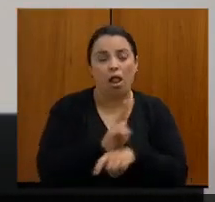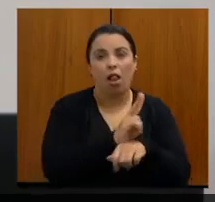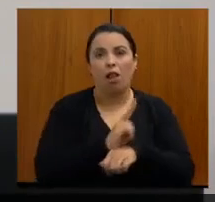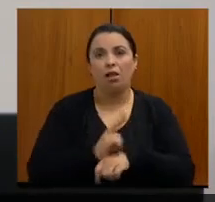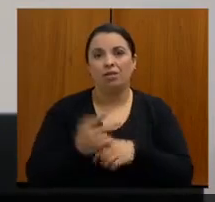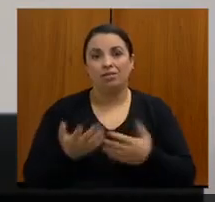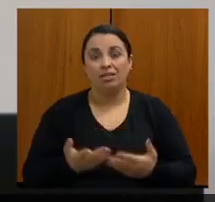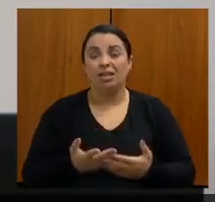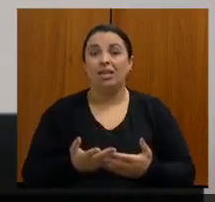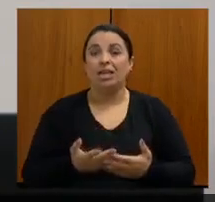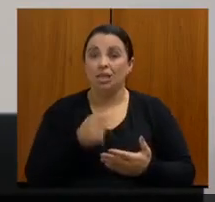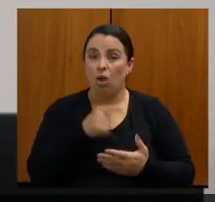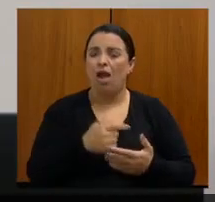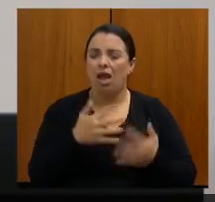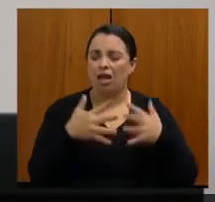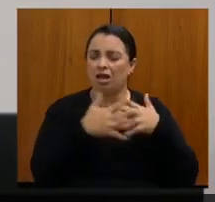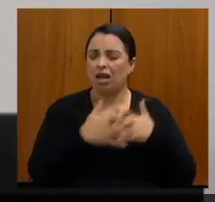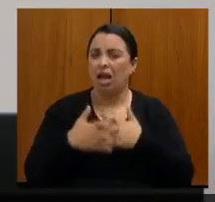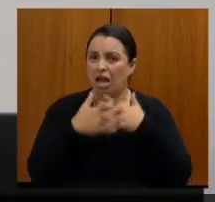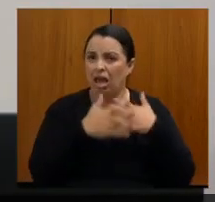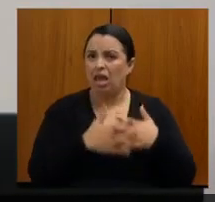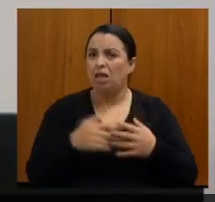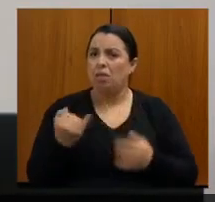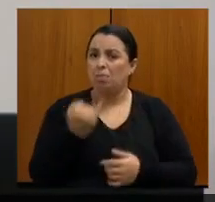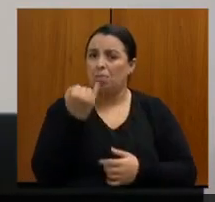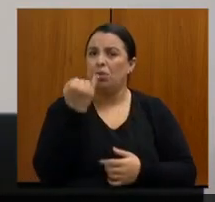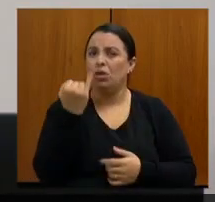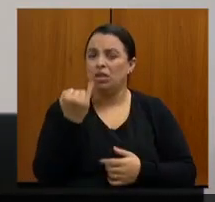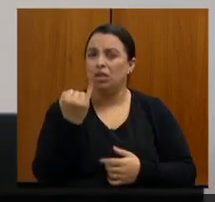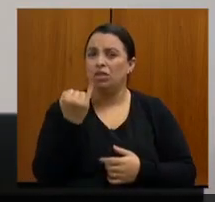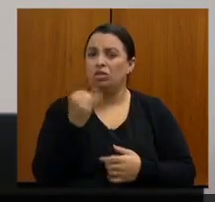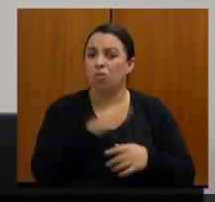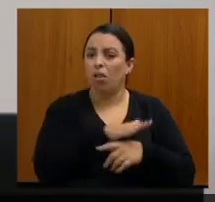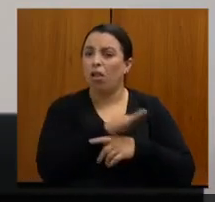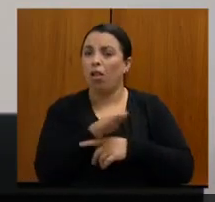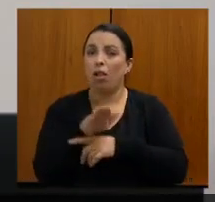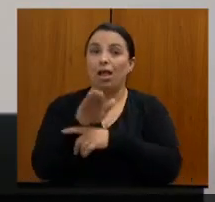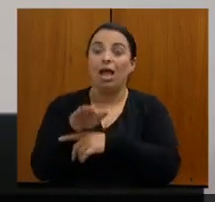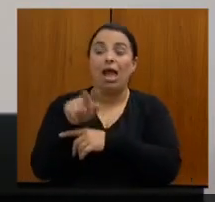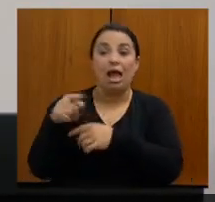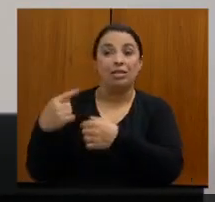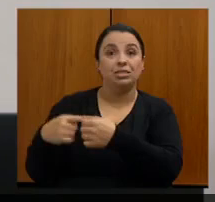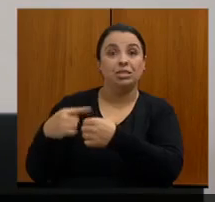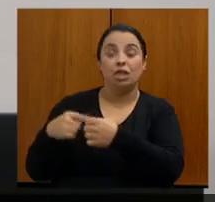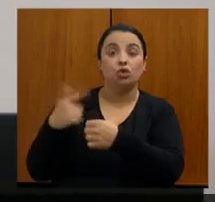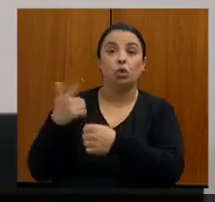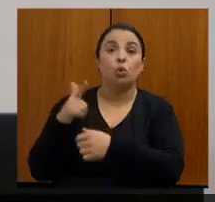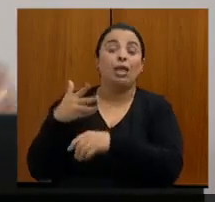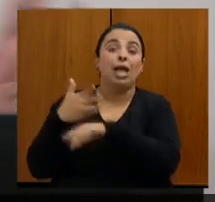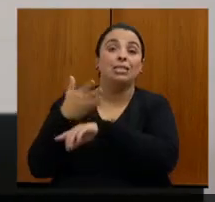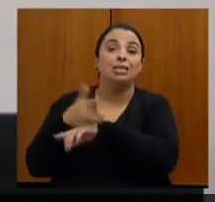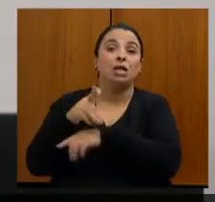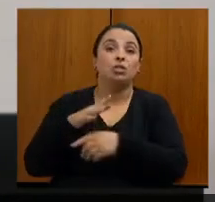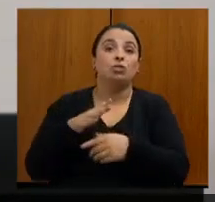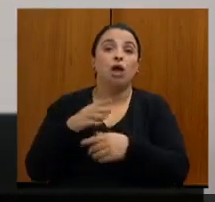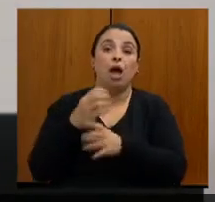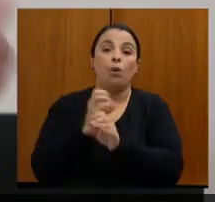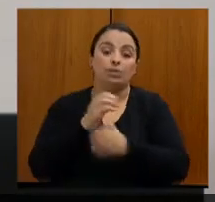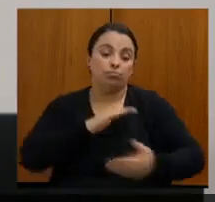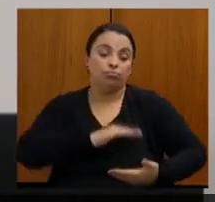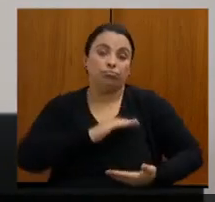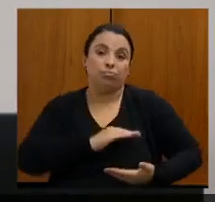consegue, além de dar oportunidade para aquelas cidades onde não tem acesso a esse exame, você também vai estar